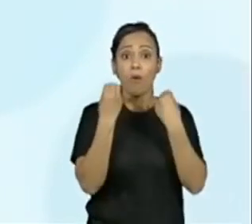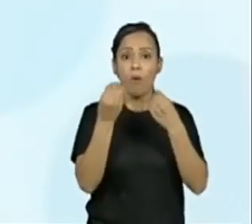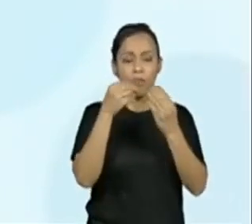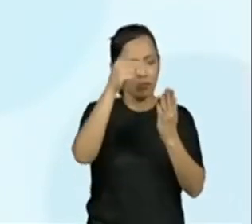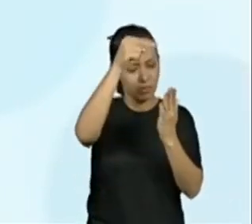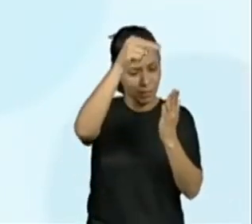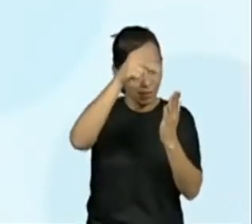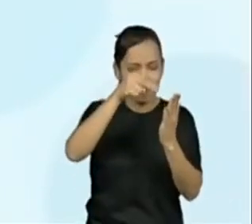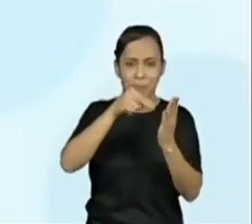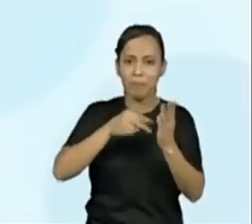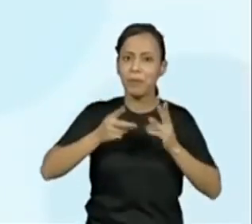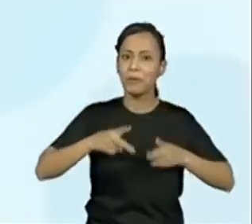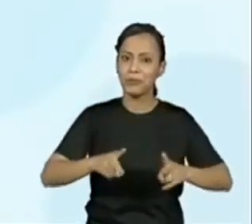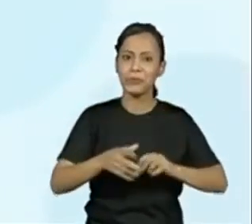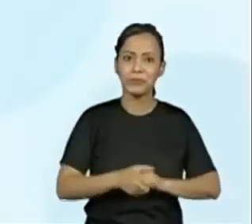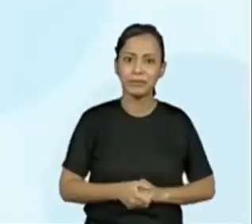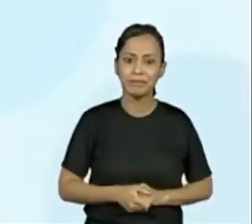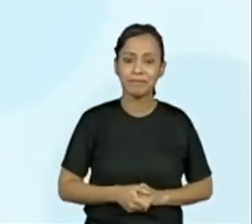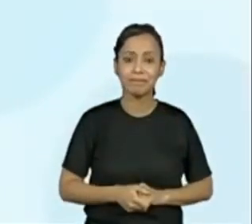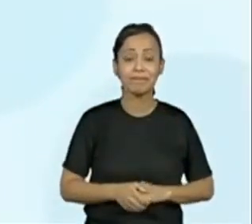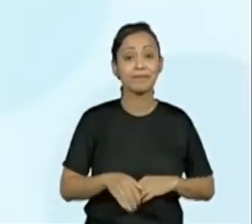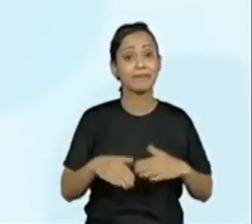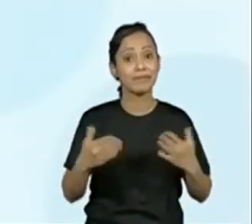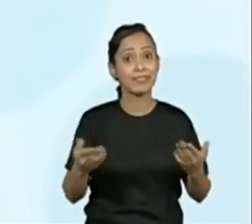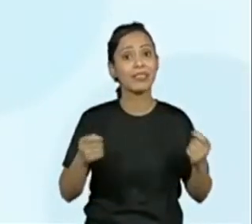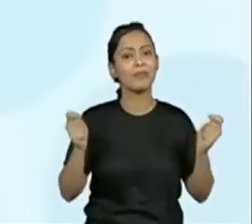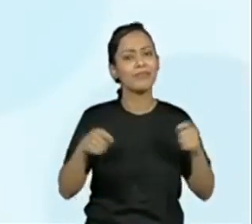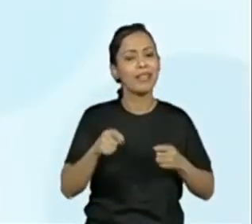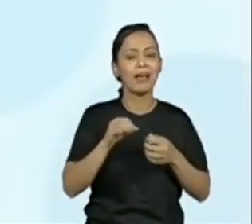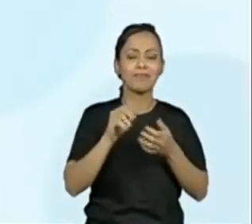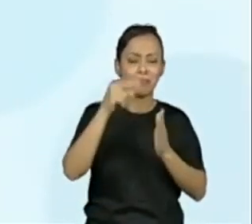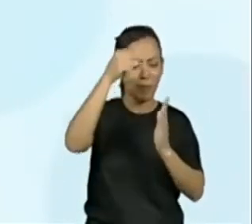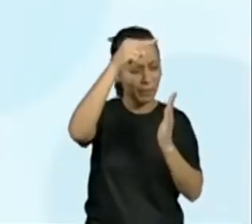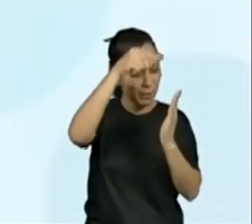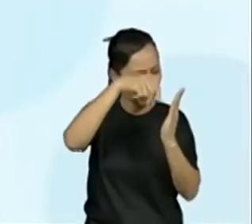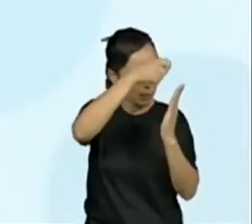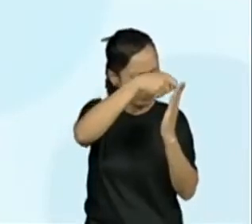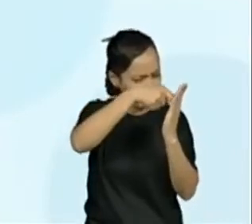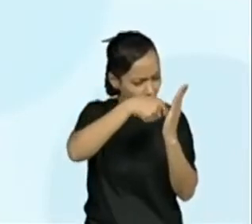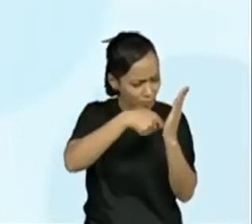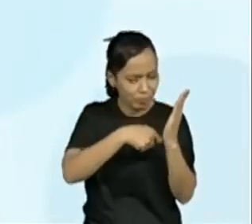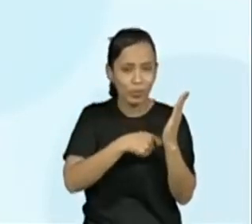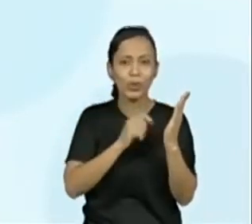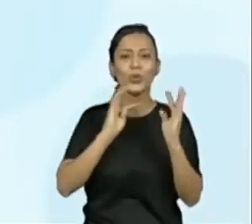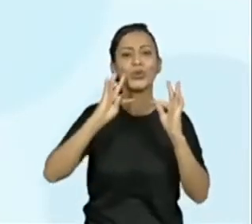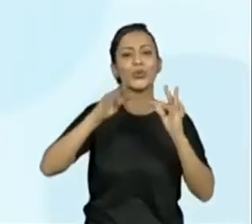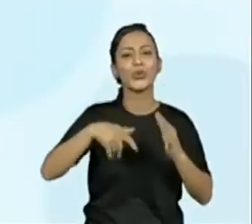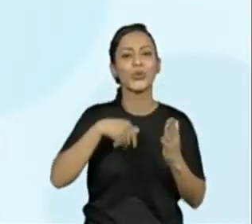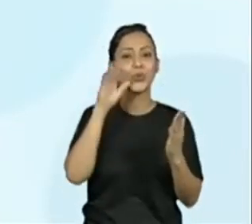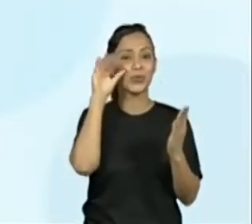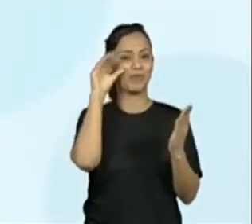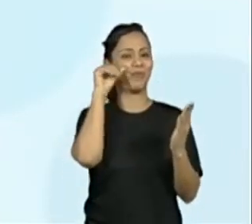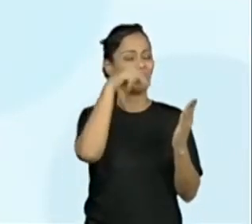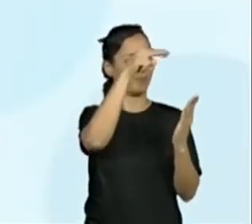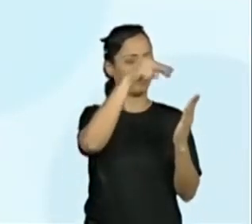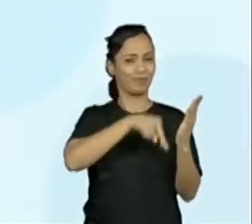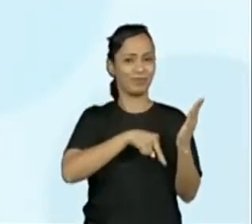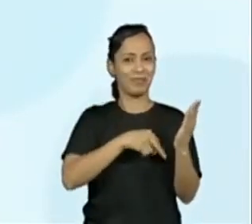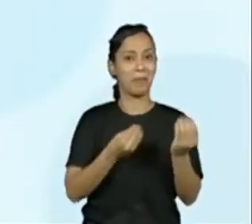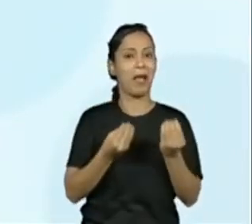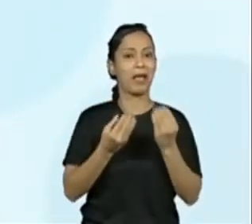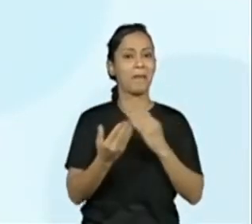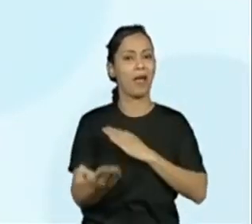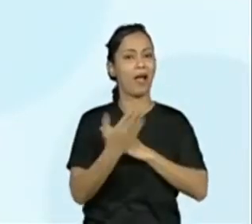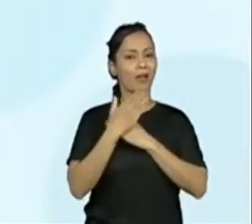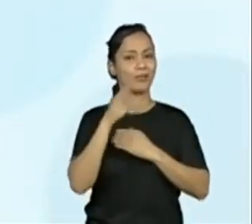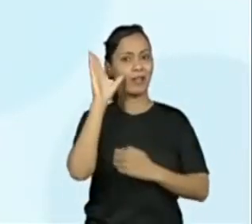que a do título e maiores que as do texto completo da notícia. É um bom recurso para atrair os